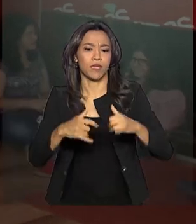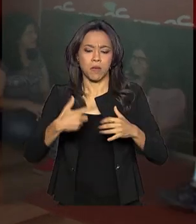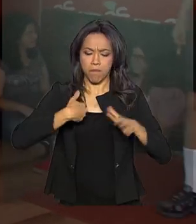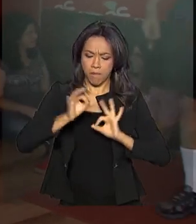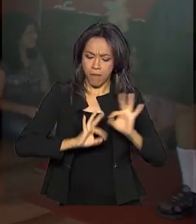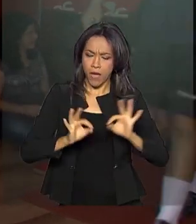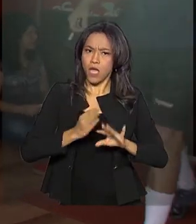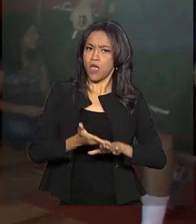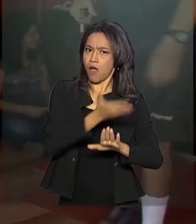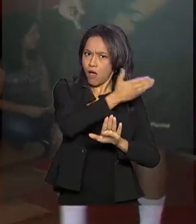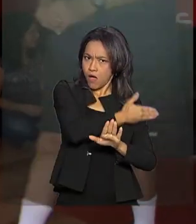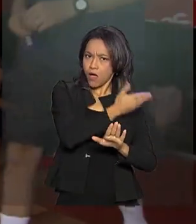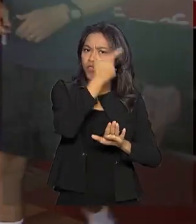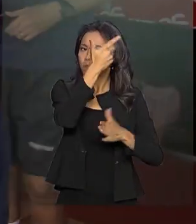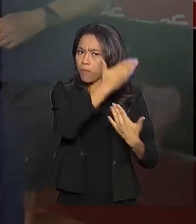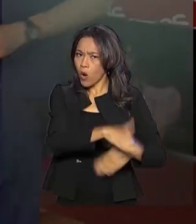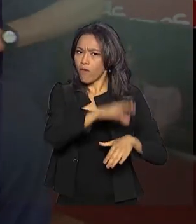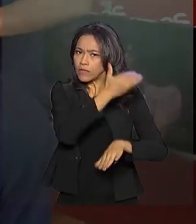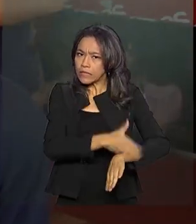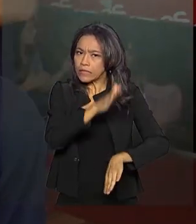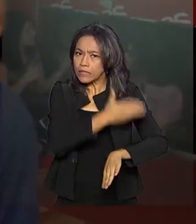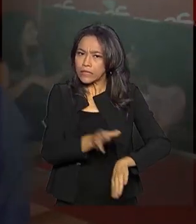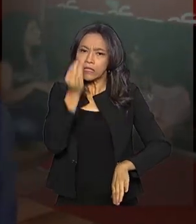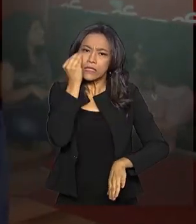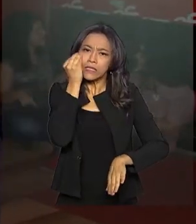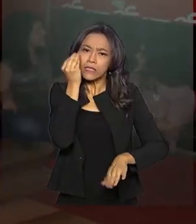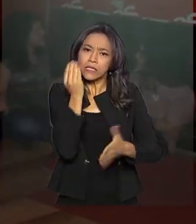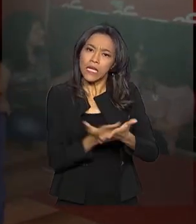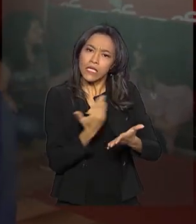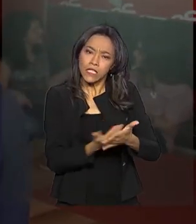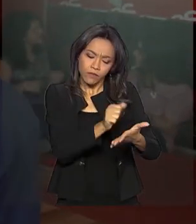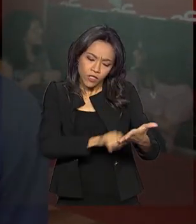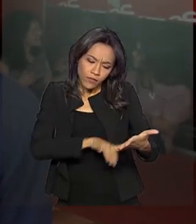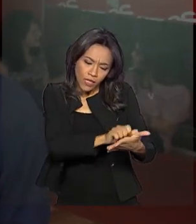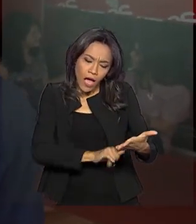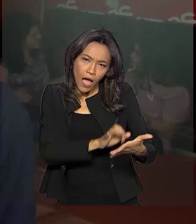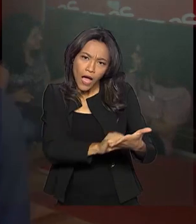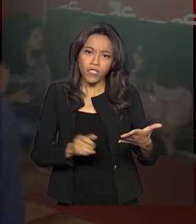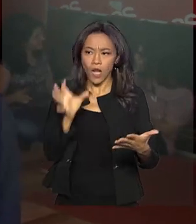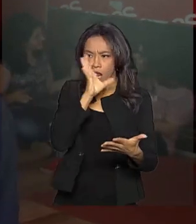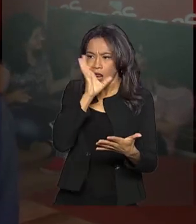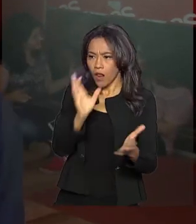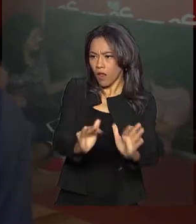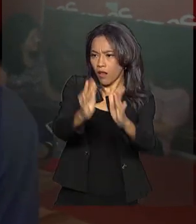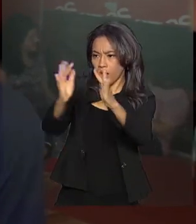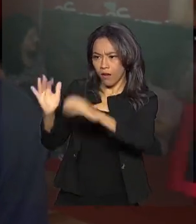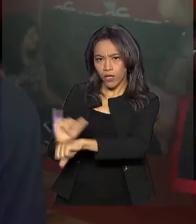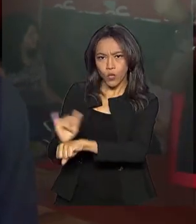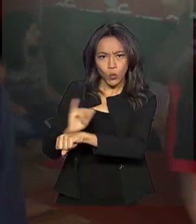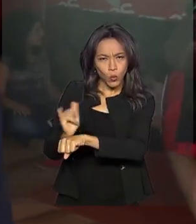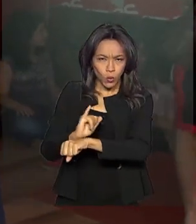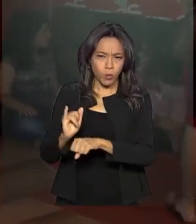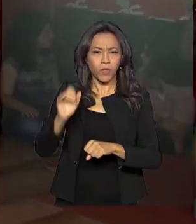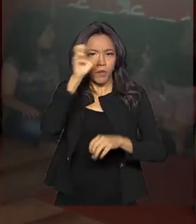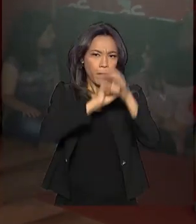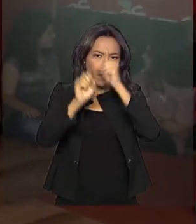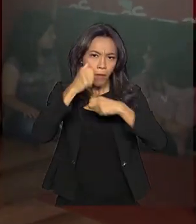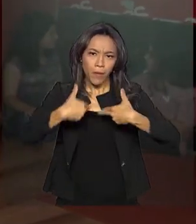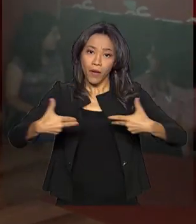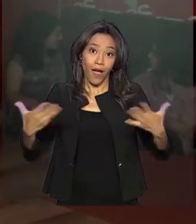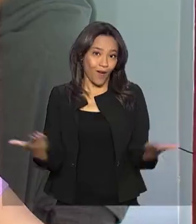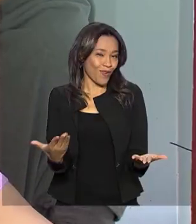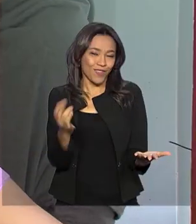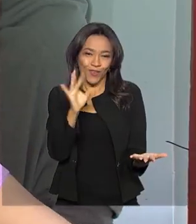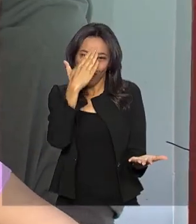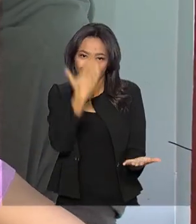provas anteriores, fiz livros, fiz bastante exercício, fiz muita videoaula no YouTube, também que eu assilia bastante. E agora é só